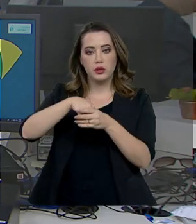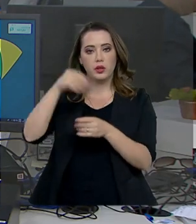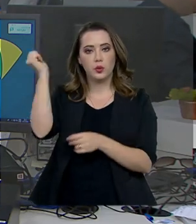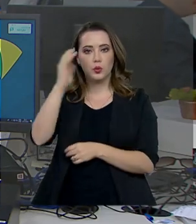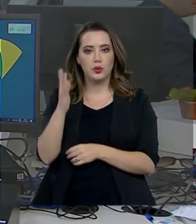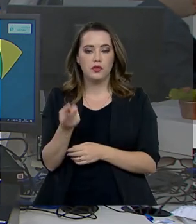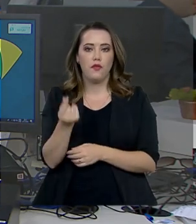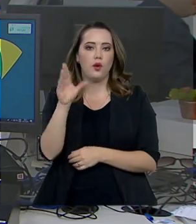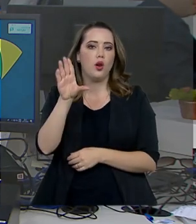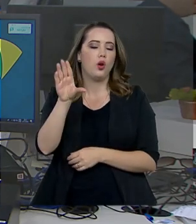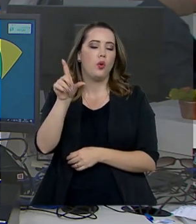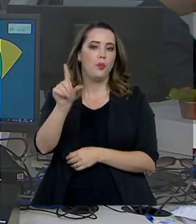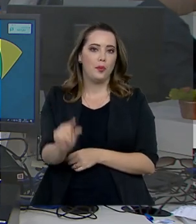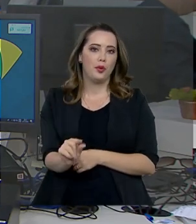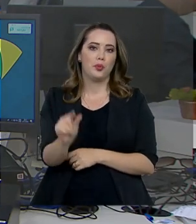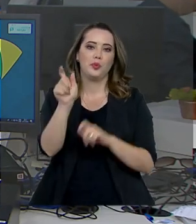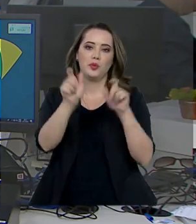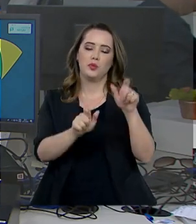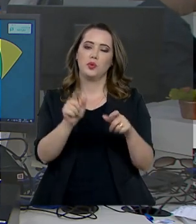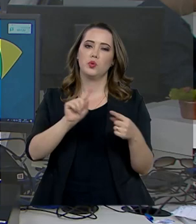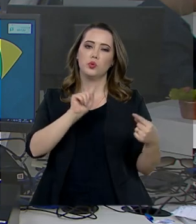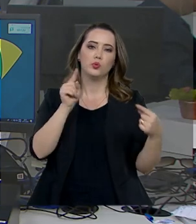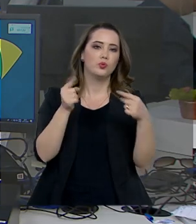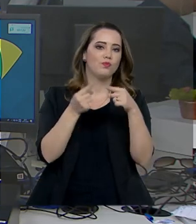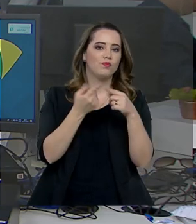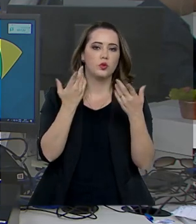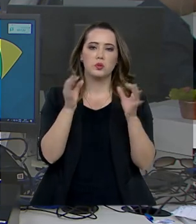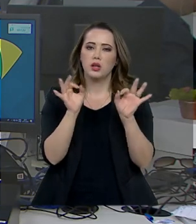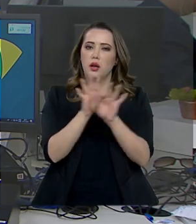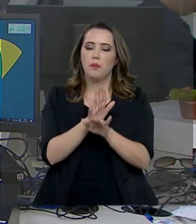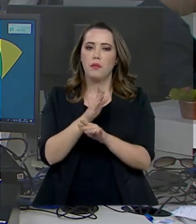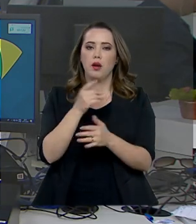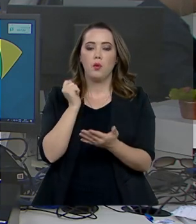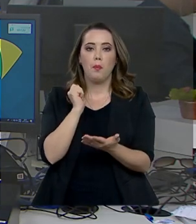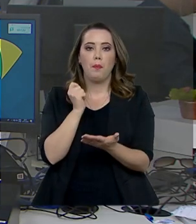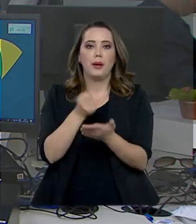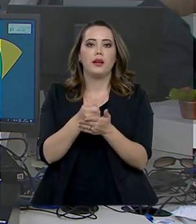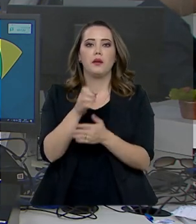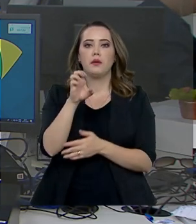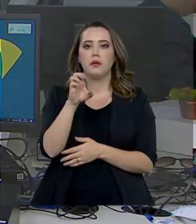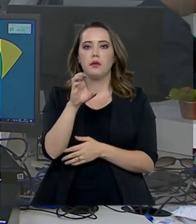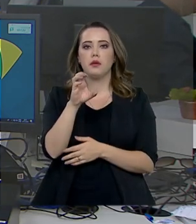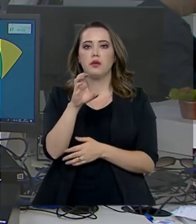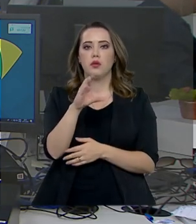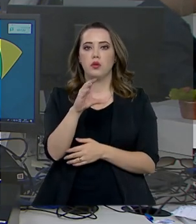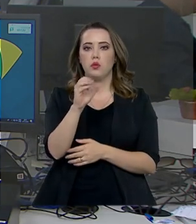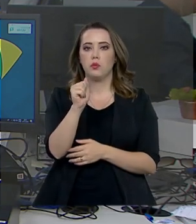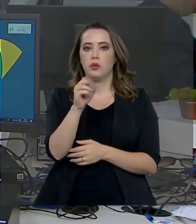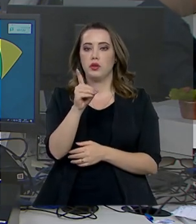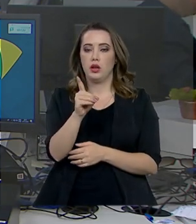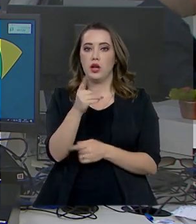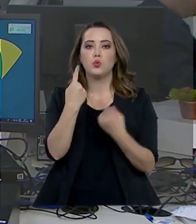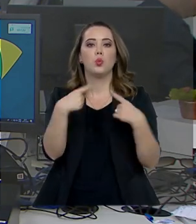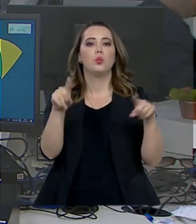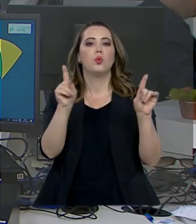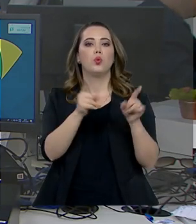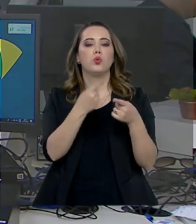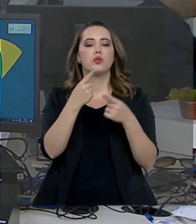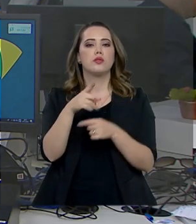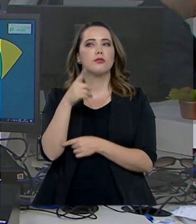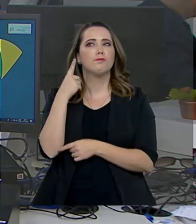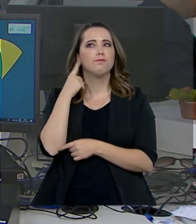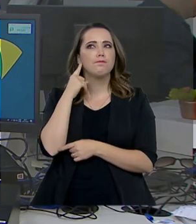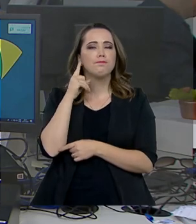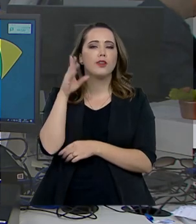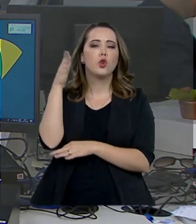para o consumidor. Uma das medidas acaba com a cobrança do ECAD pelos direitos autorais de músicas tocadas nos quartos